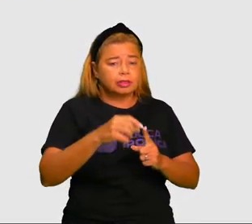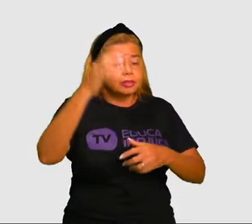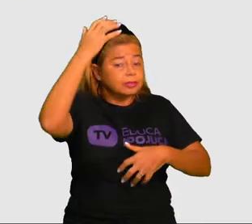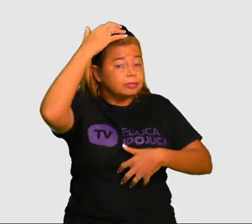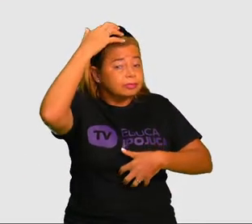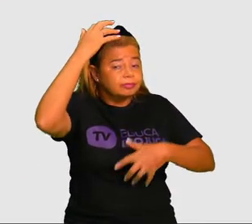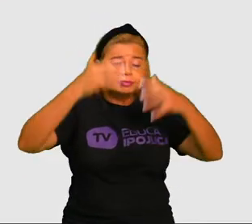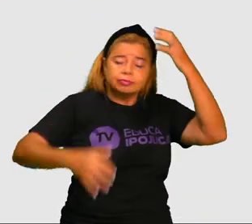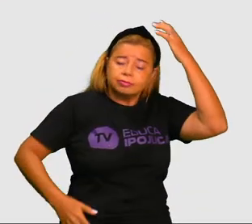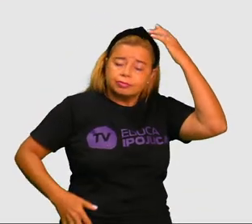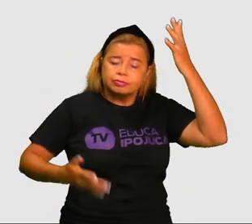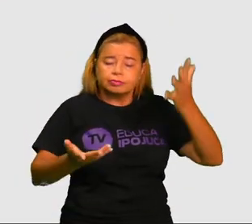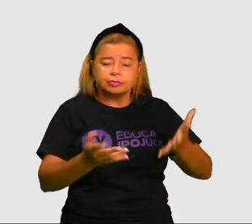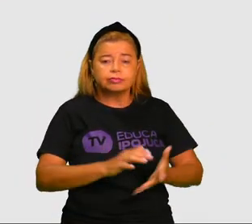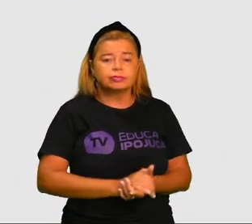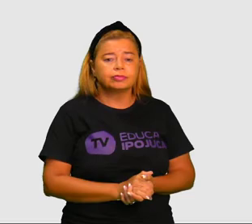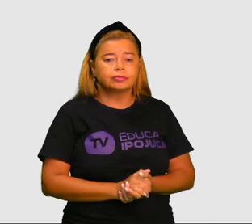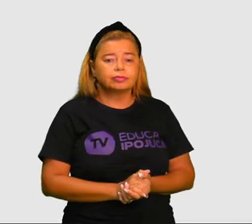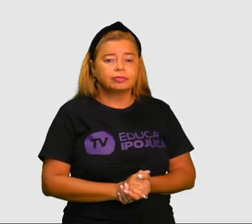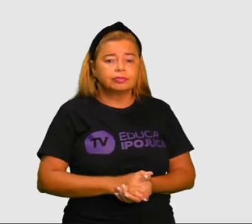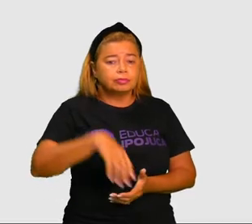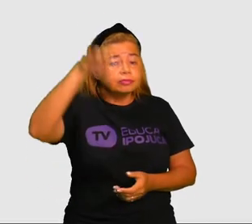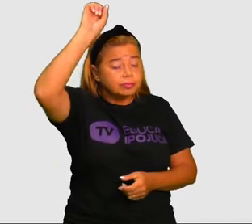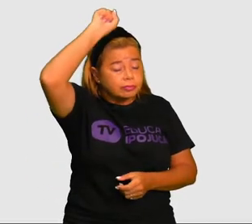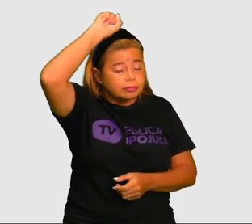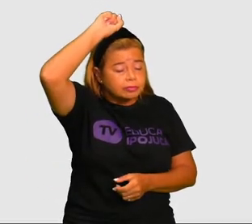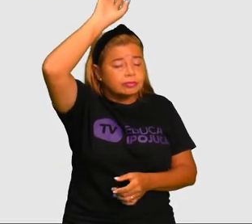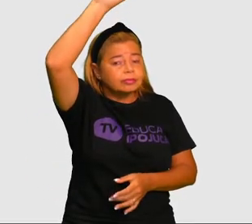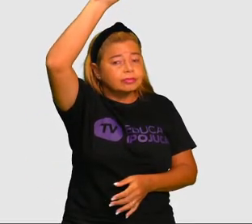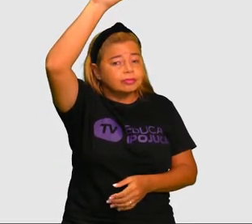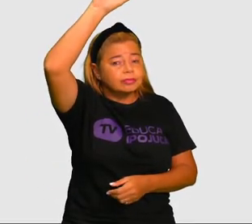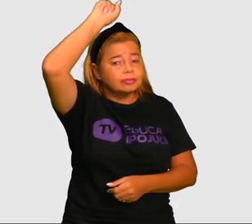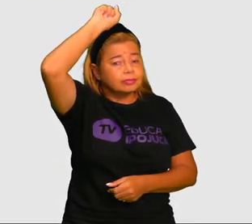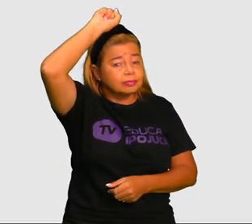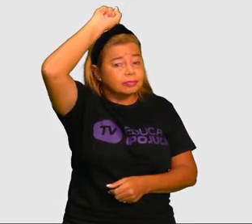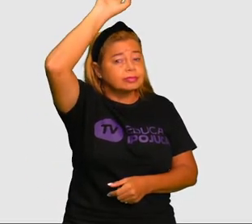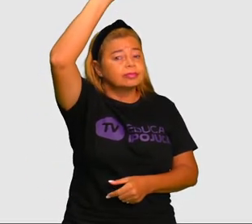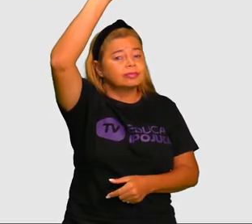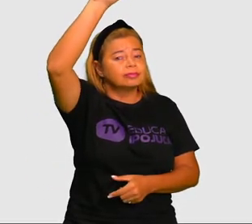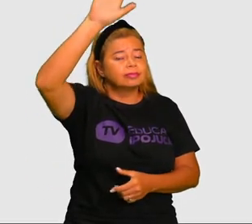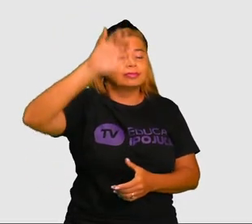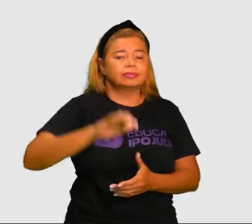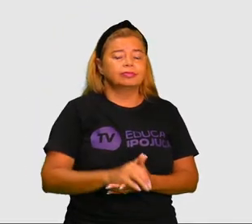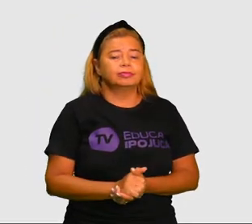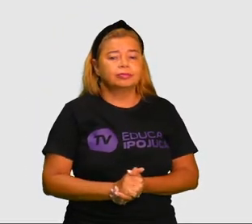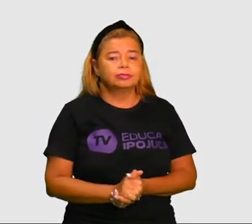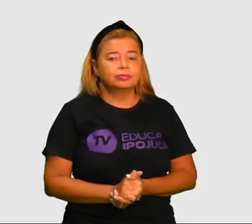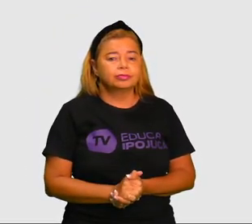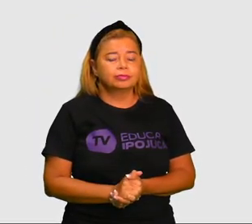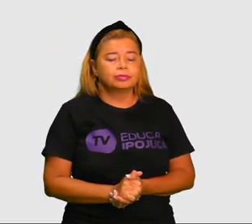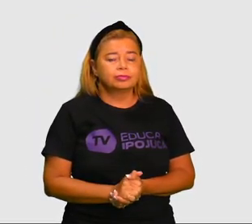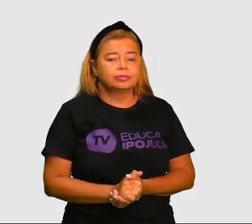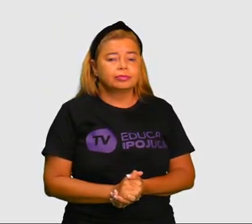MACACO. Então, BALLEIA. Olha. BALLEIA.